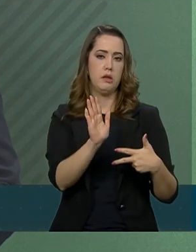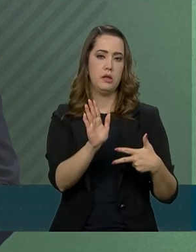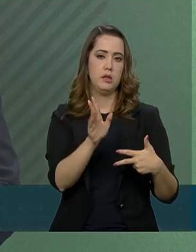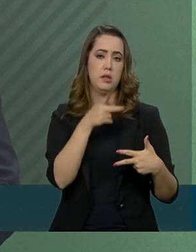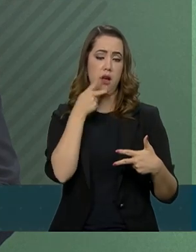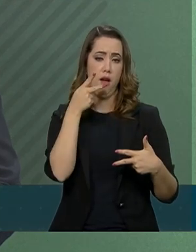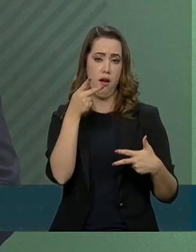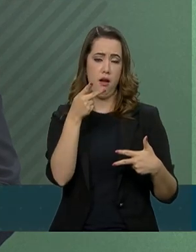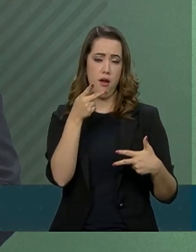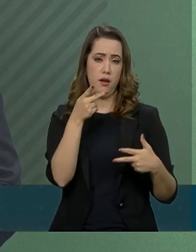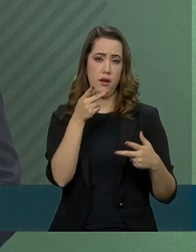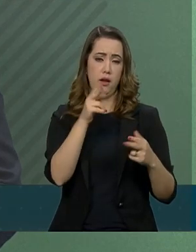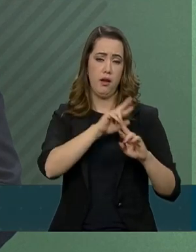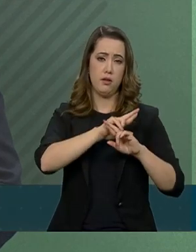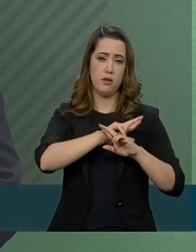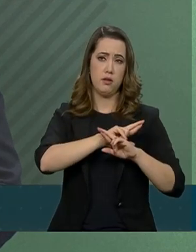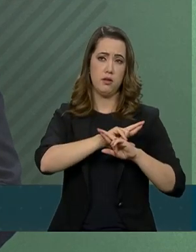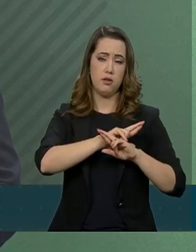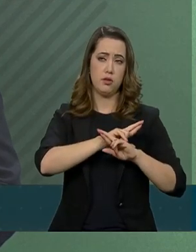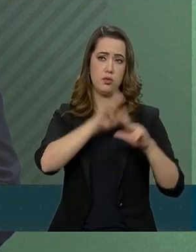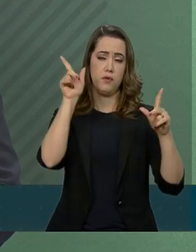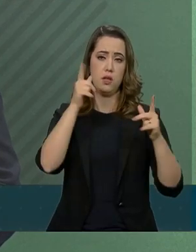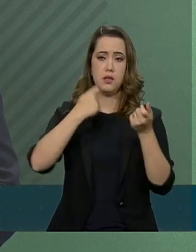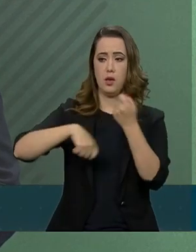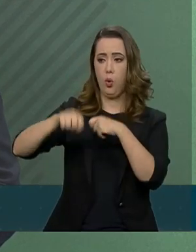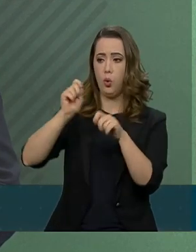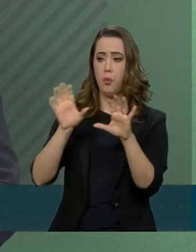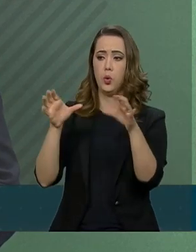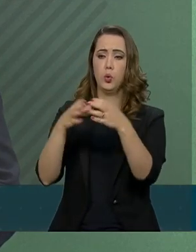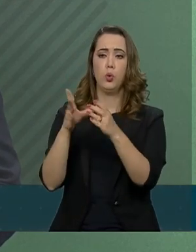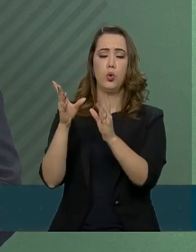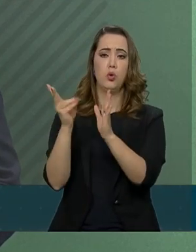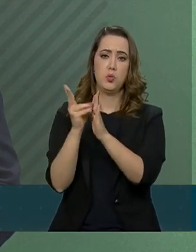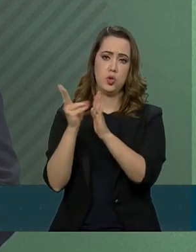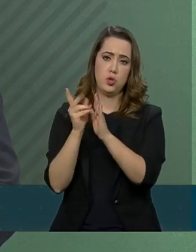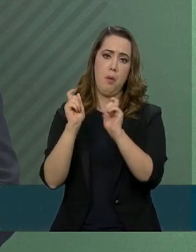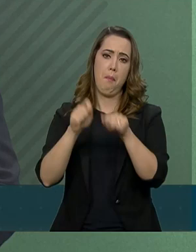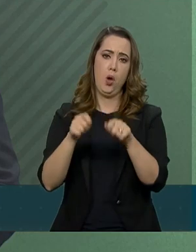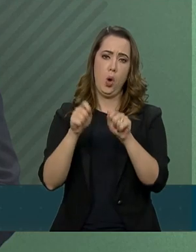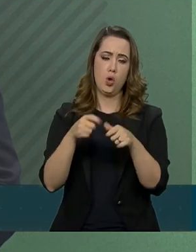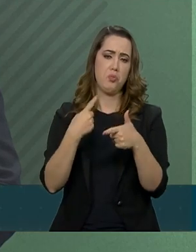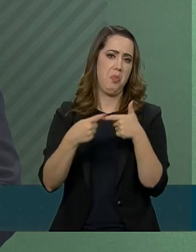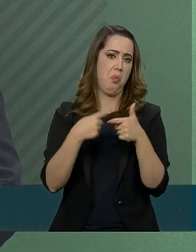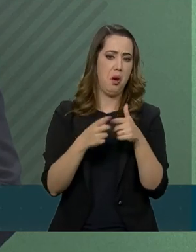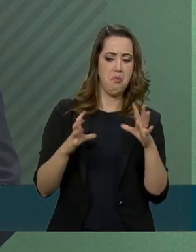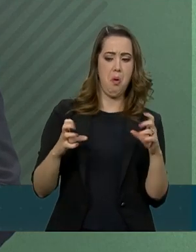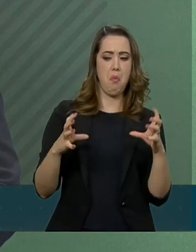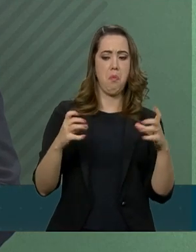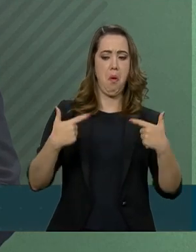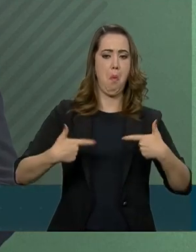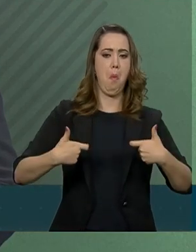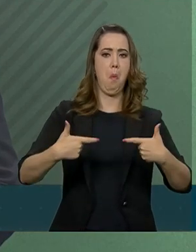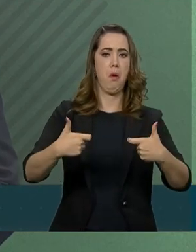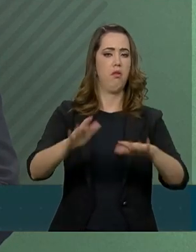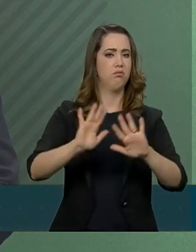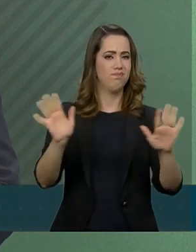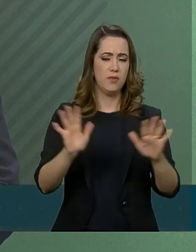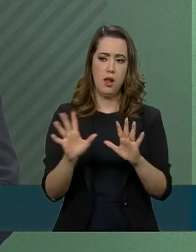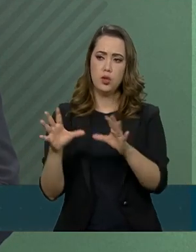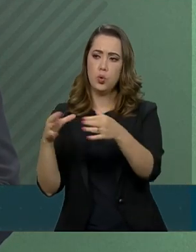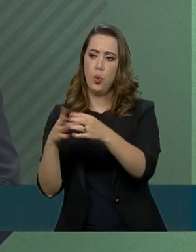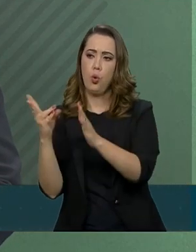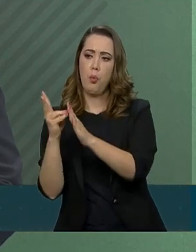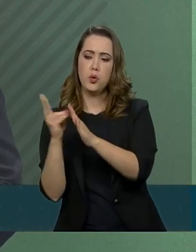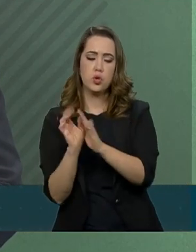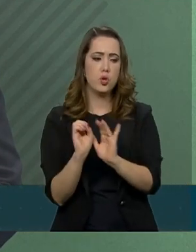dinamização econômica das áreas indígenas possa trazer como consequência o conflito entre índios e